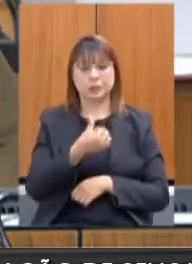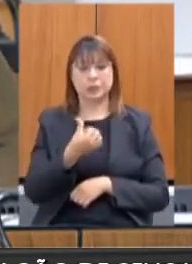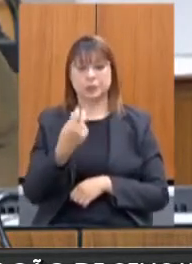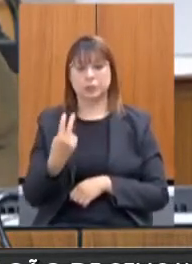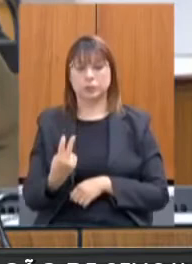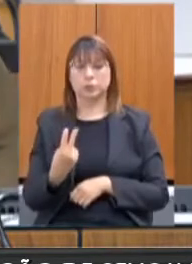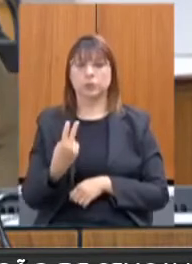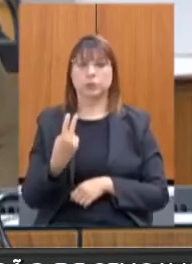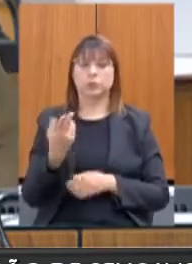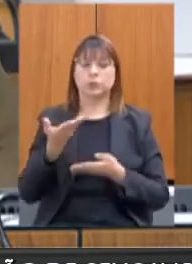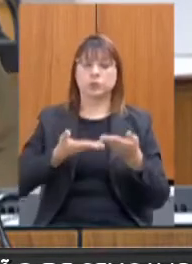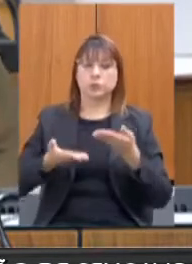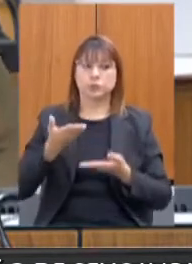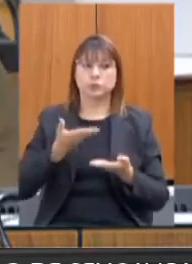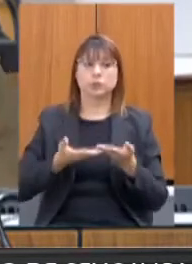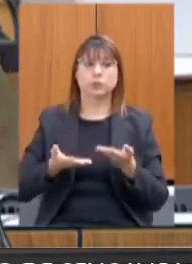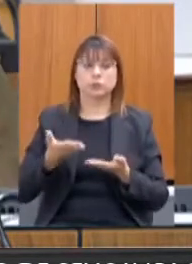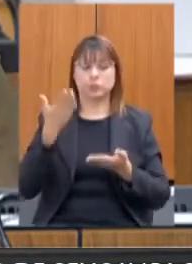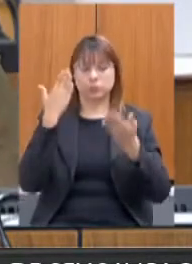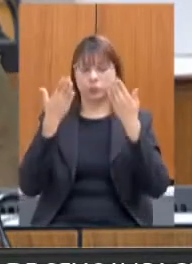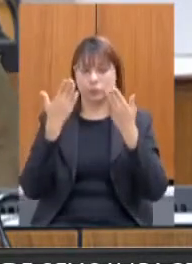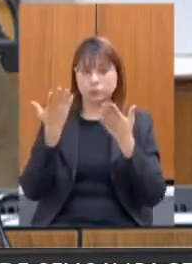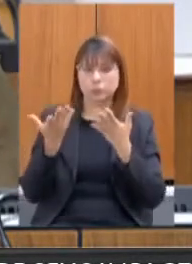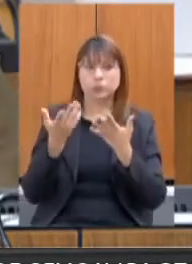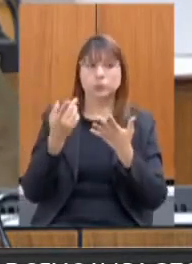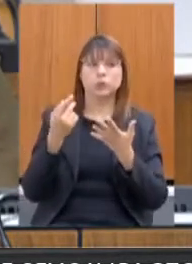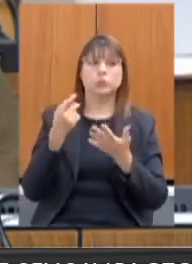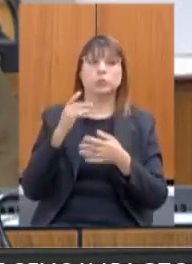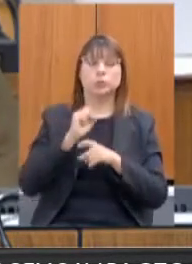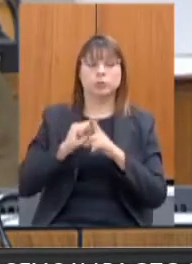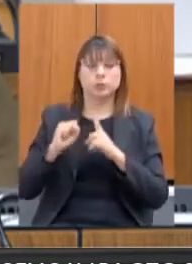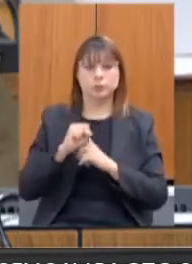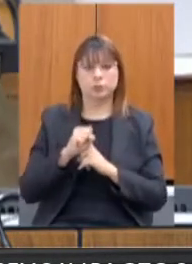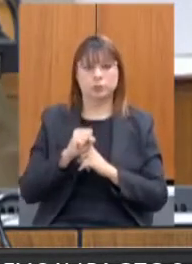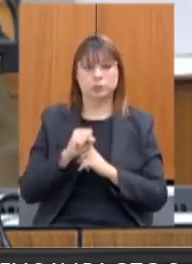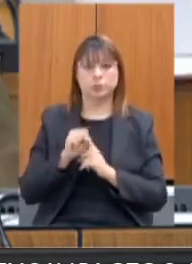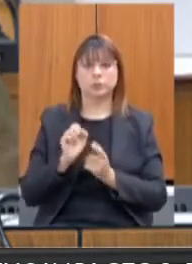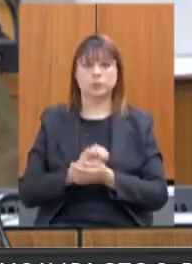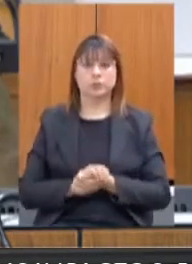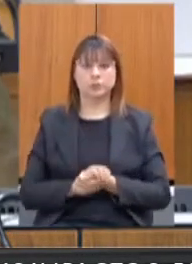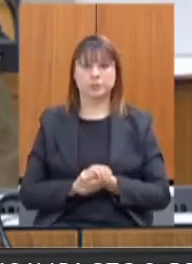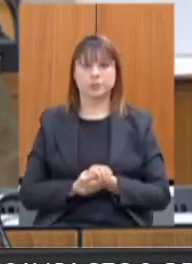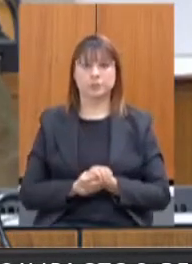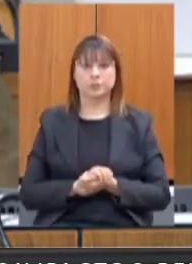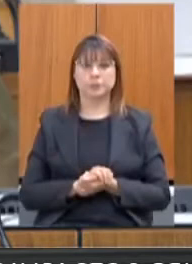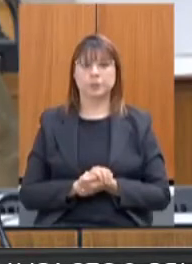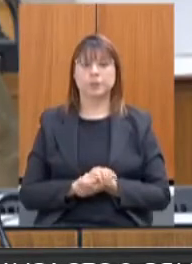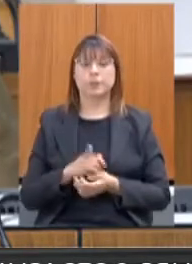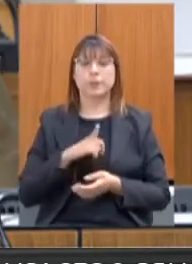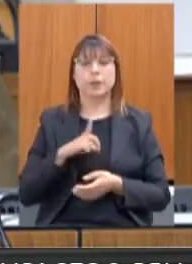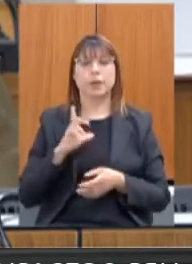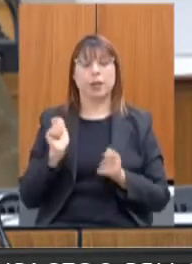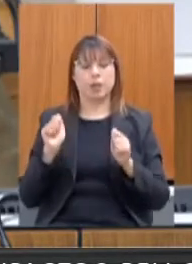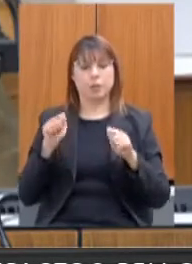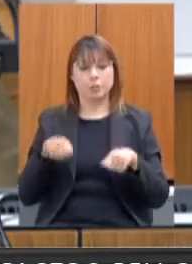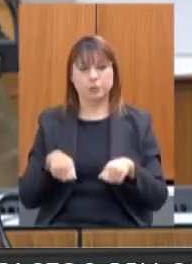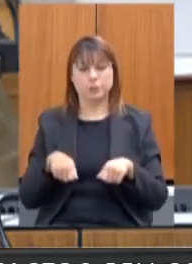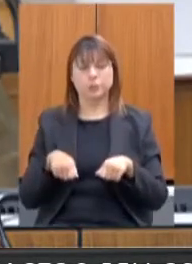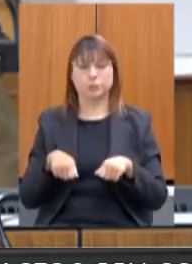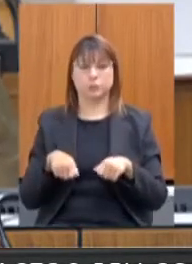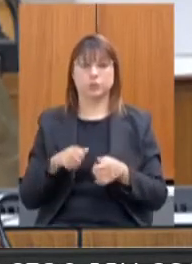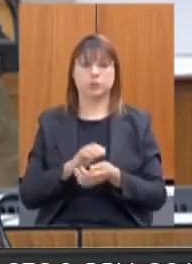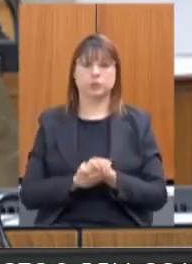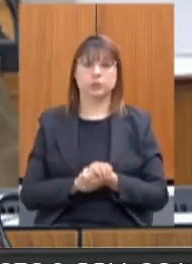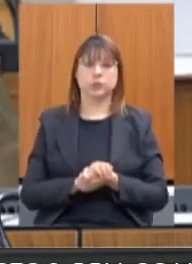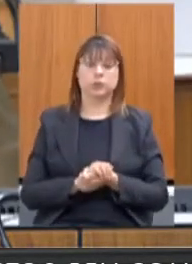psicossociais de avaliação de risco, procedimento de retorno e informações diversas. Uma capacitação que se chama CREAD e